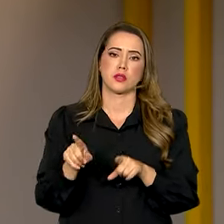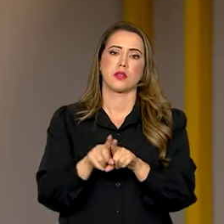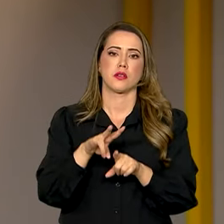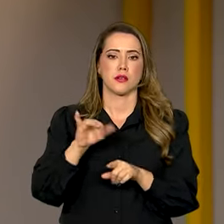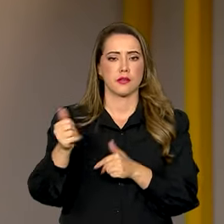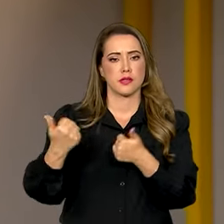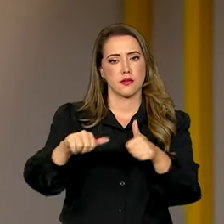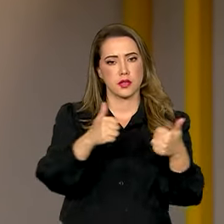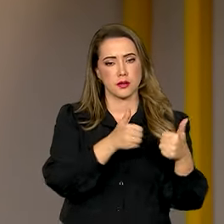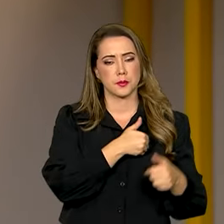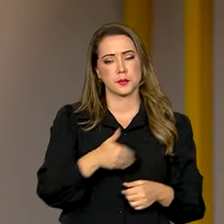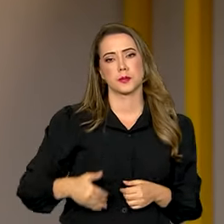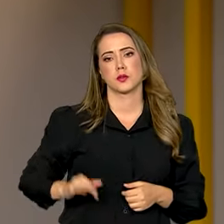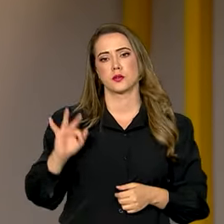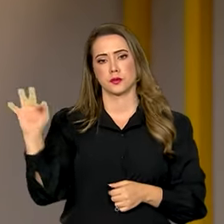que serão analisadas pelo governo federal.